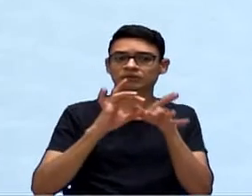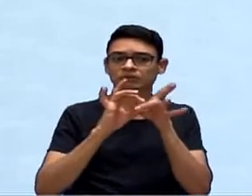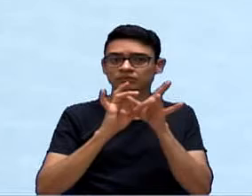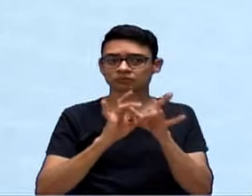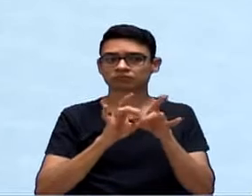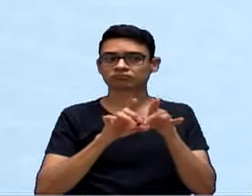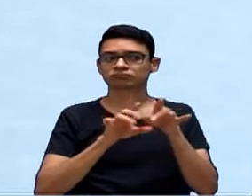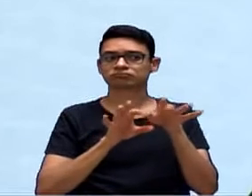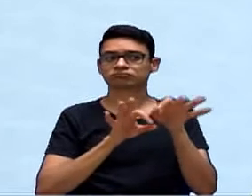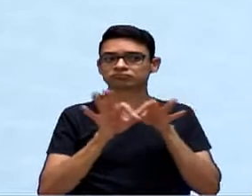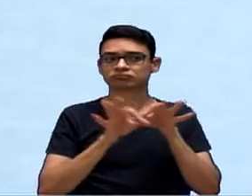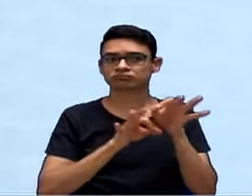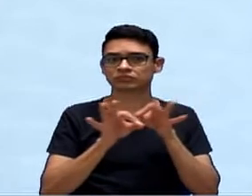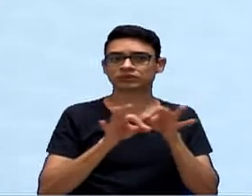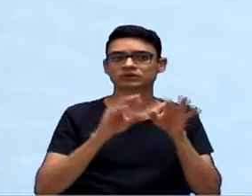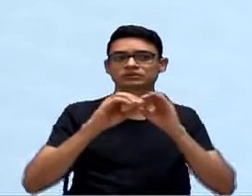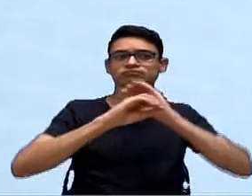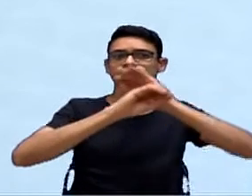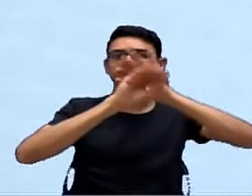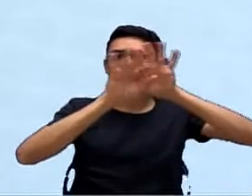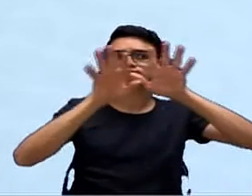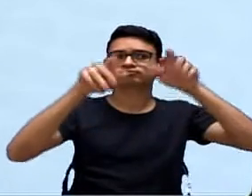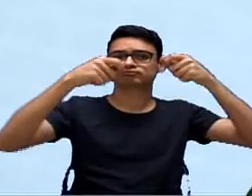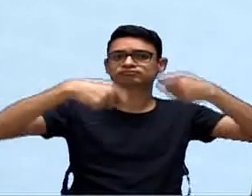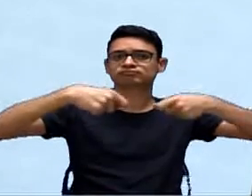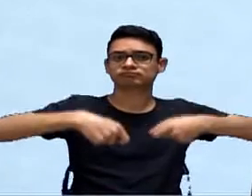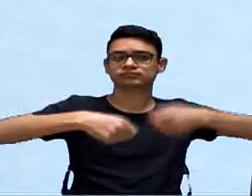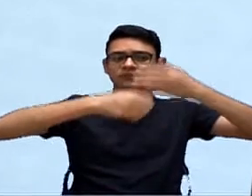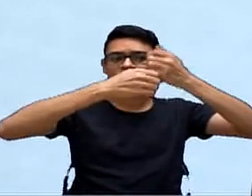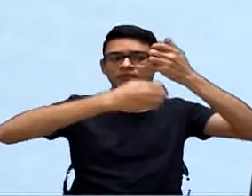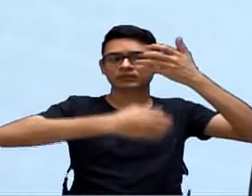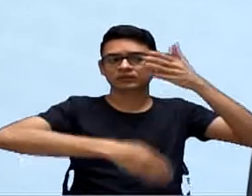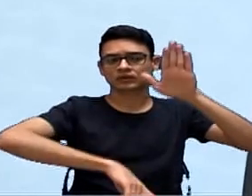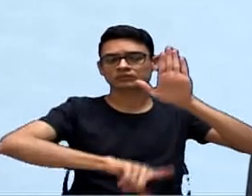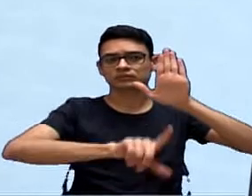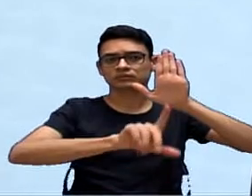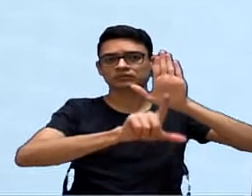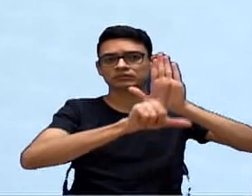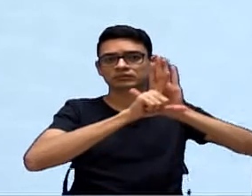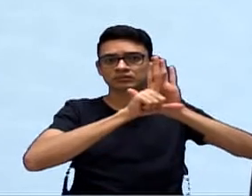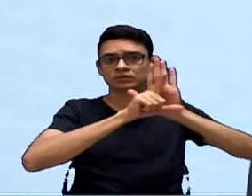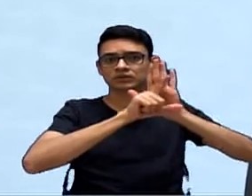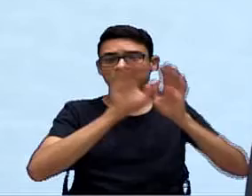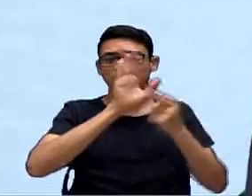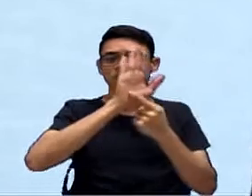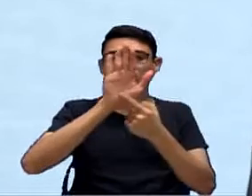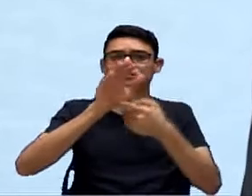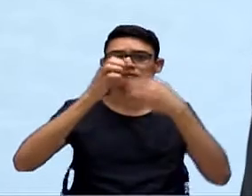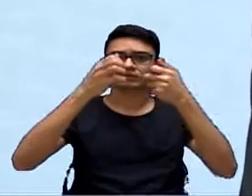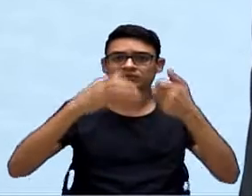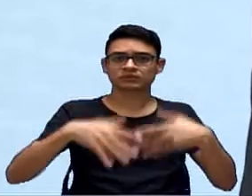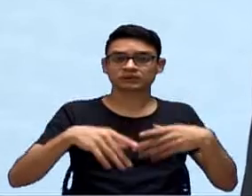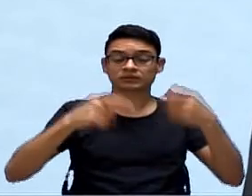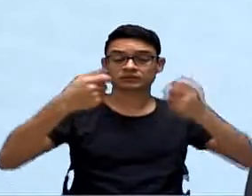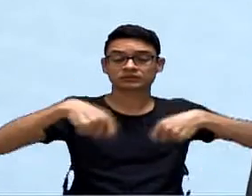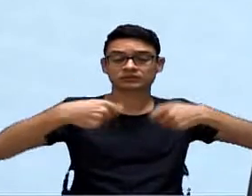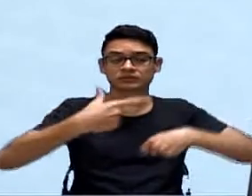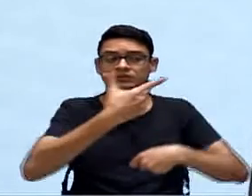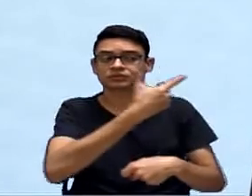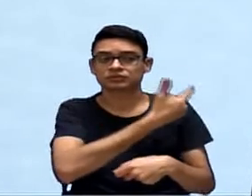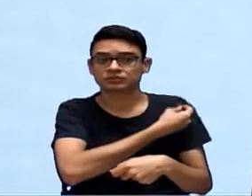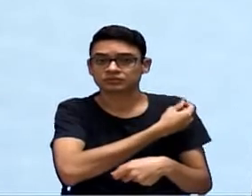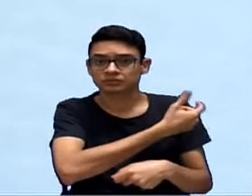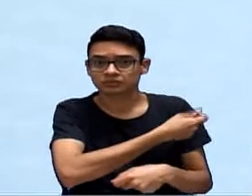transparência. E toda a... No documento, ele cita que tem que haver a vacinação